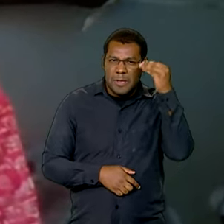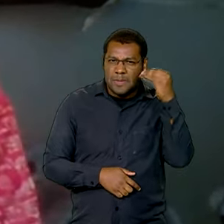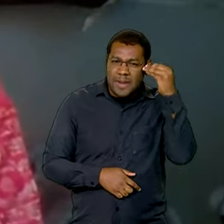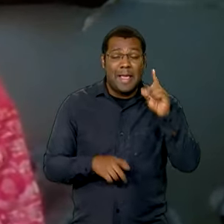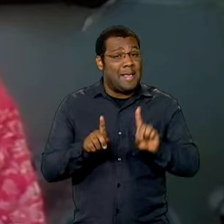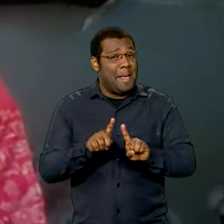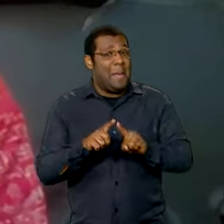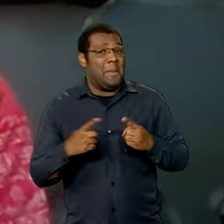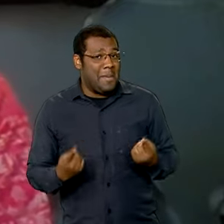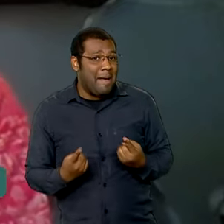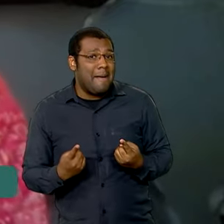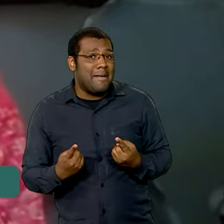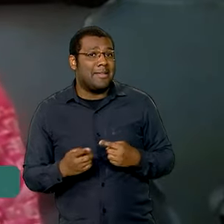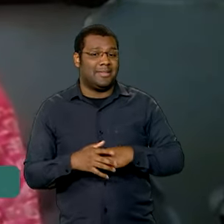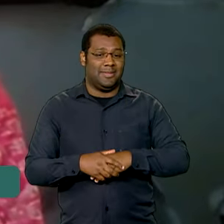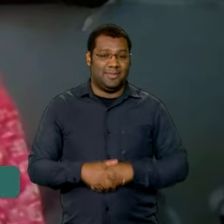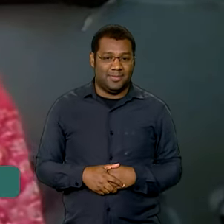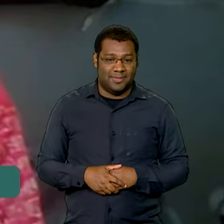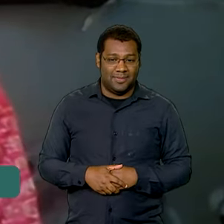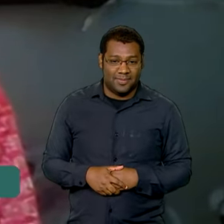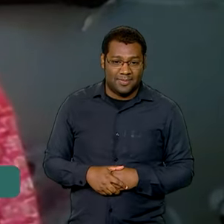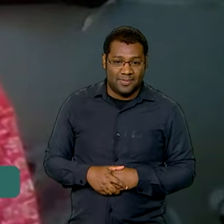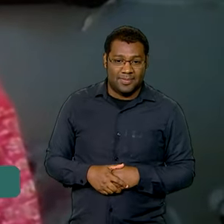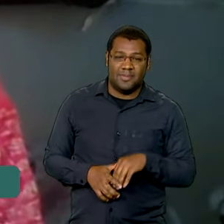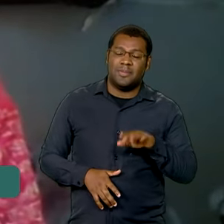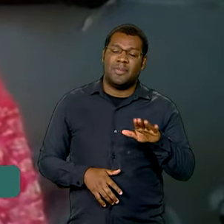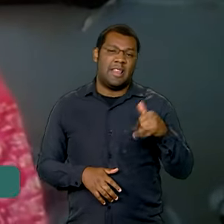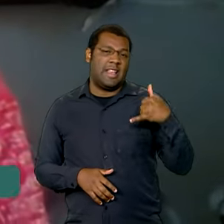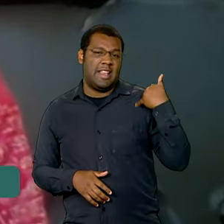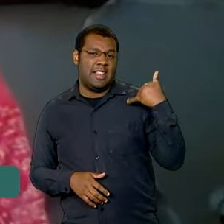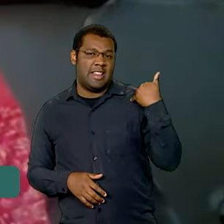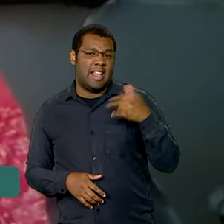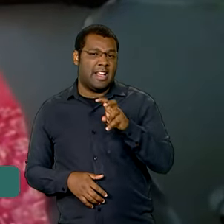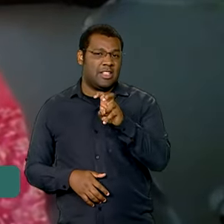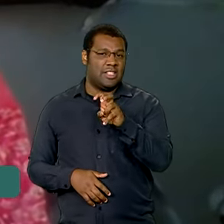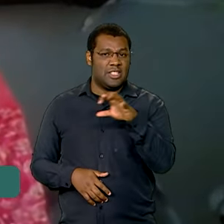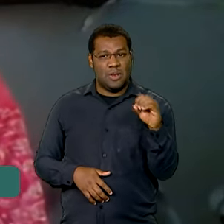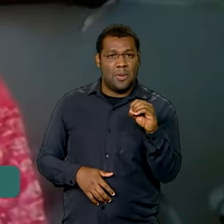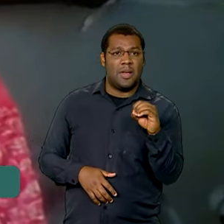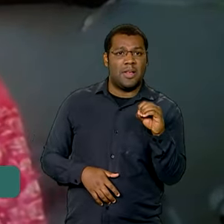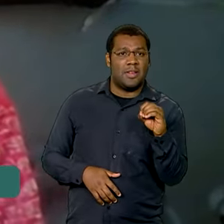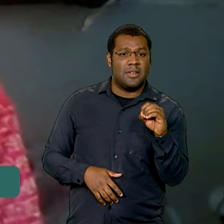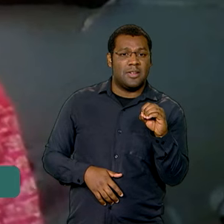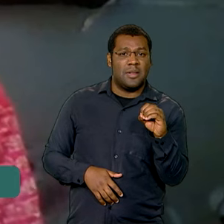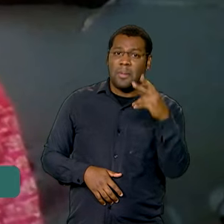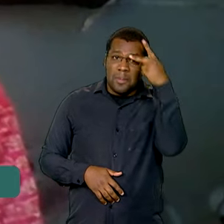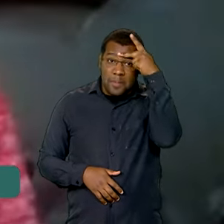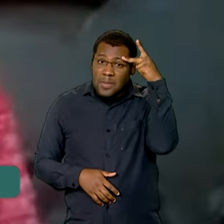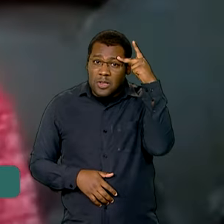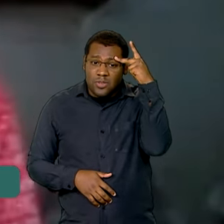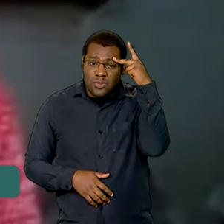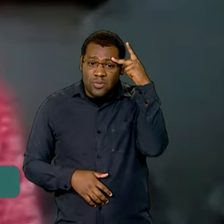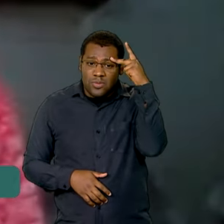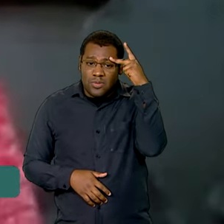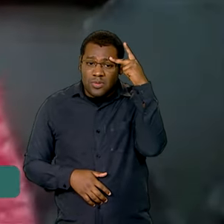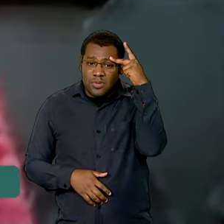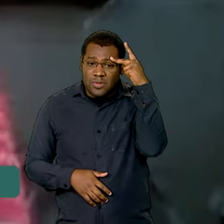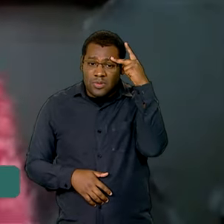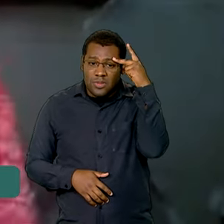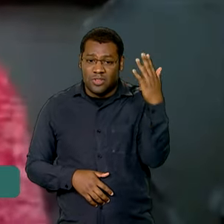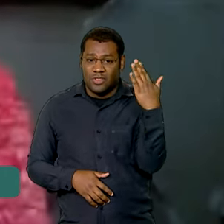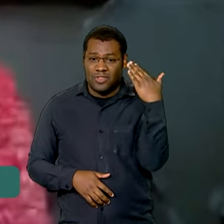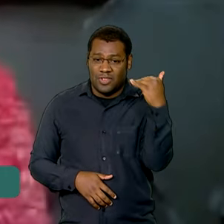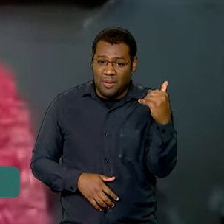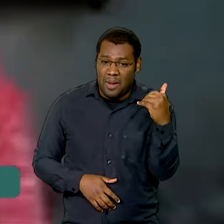partir dos 40, 50 anos, eu notei que as pessoas não me chamavam do mesmo